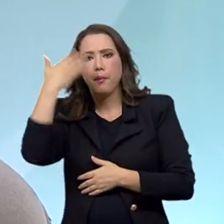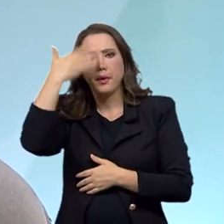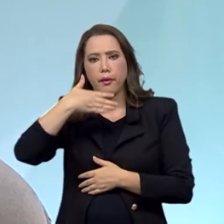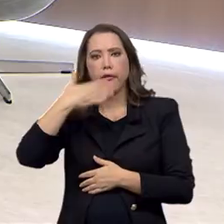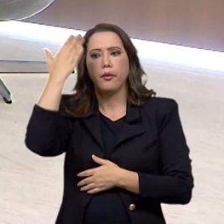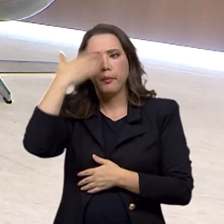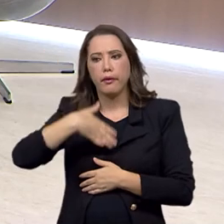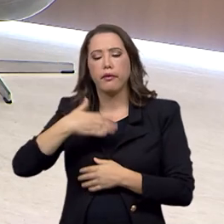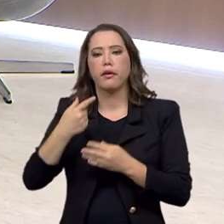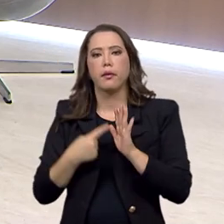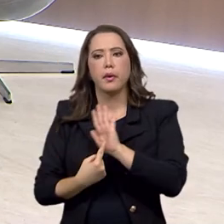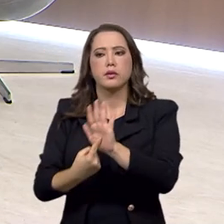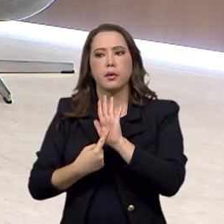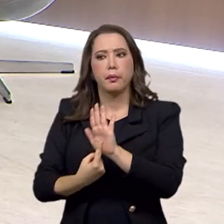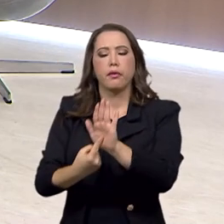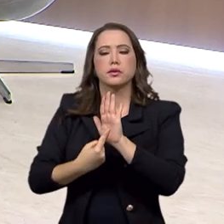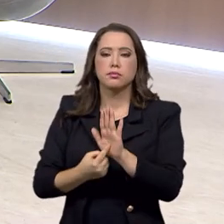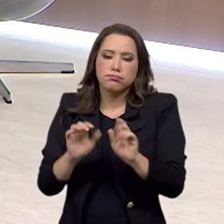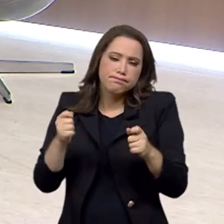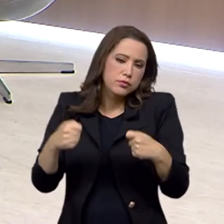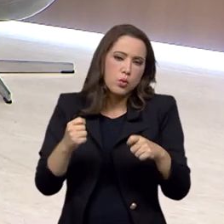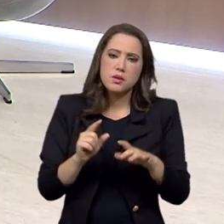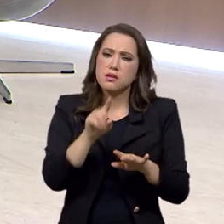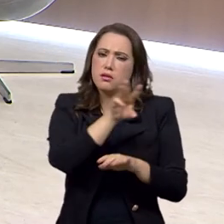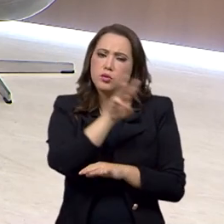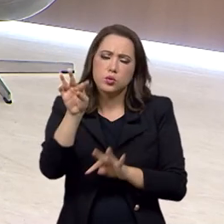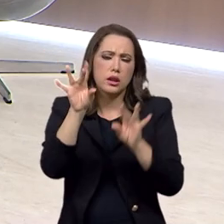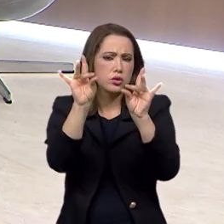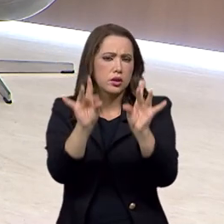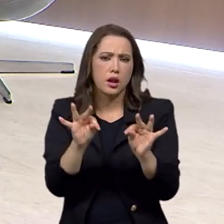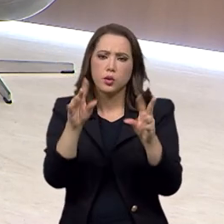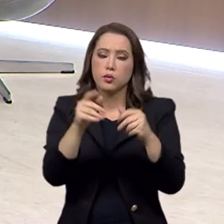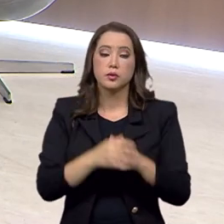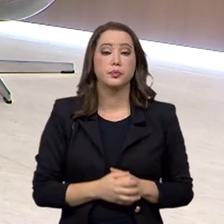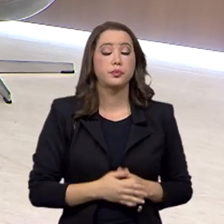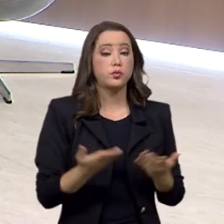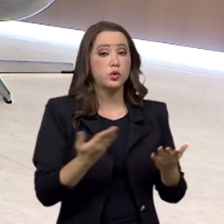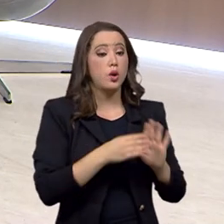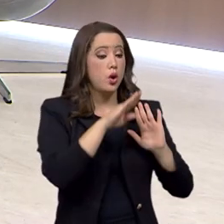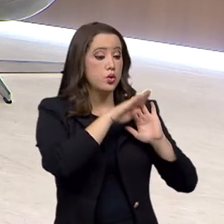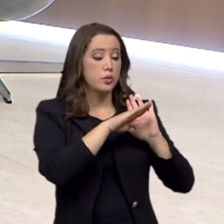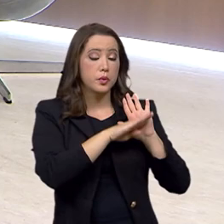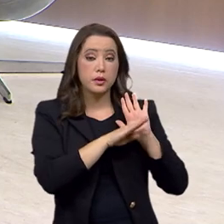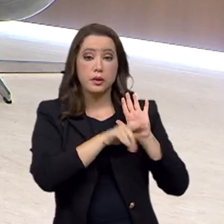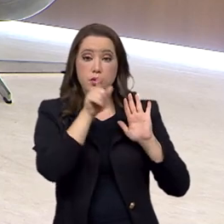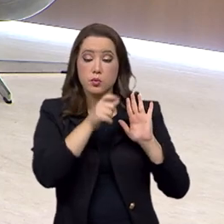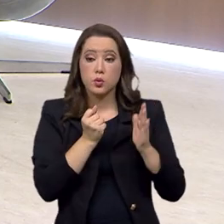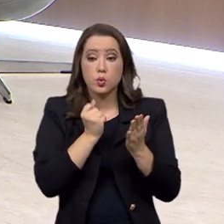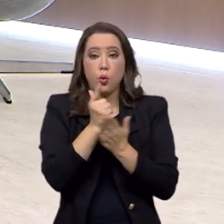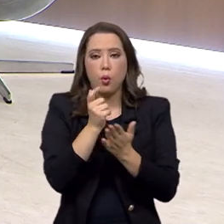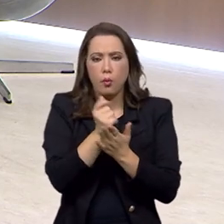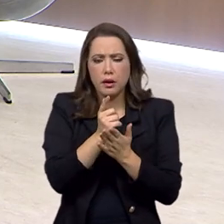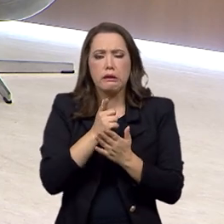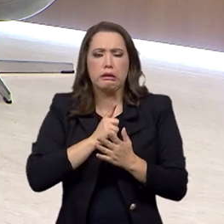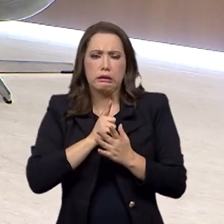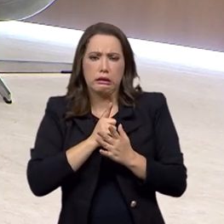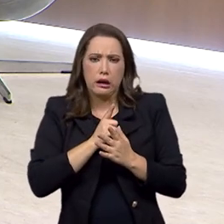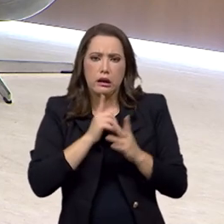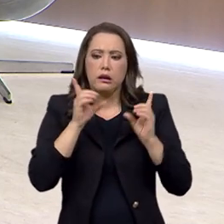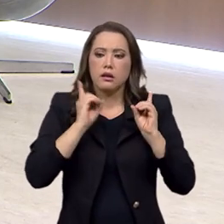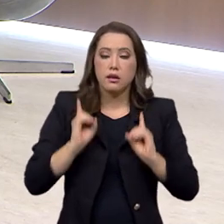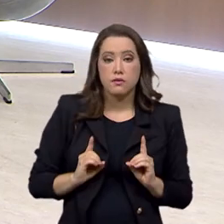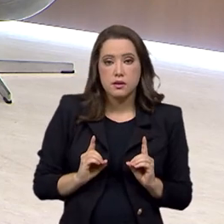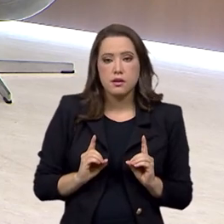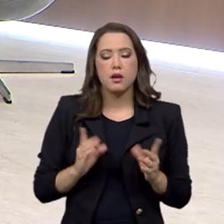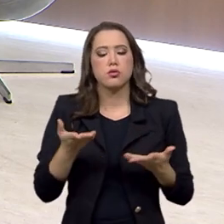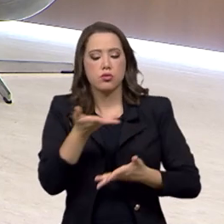em eficiência. E o Programa de Inclusão do Consumidor com Deficiência? Também foi lançado neste ano. Este já envolve